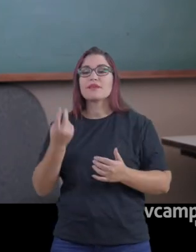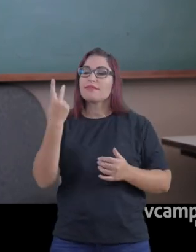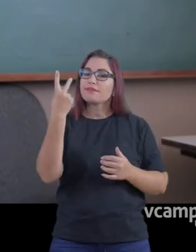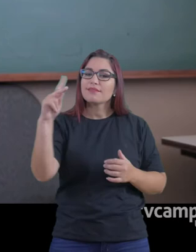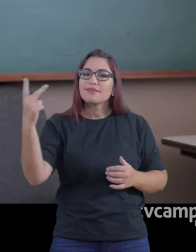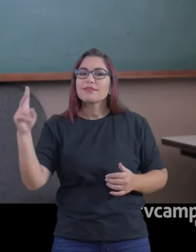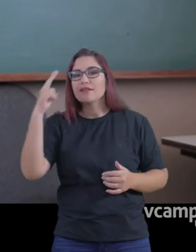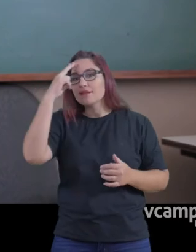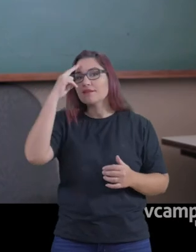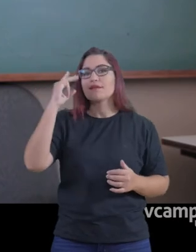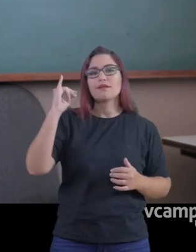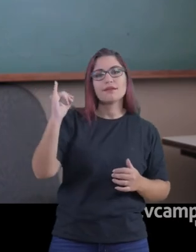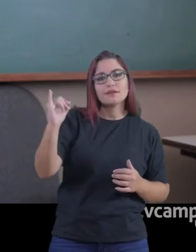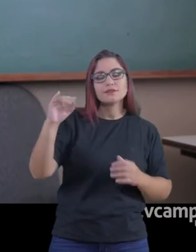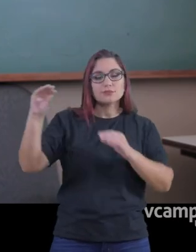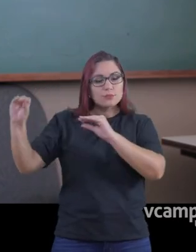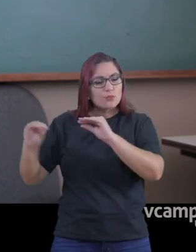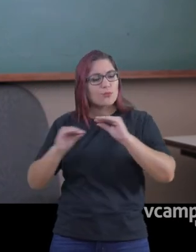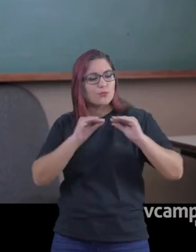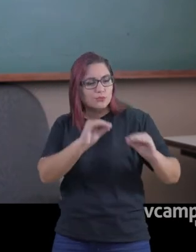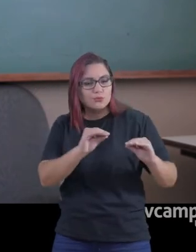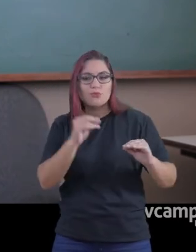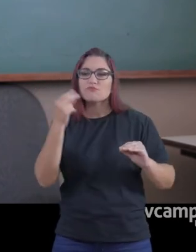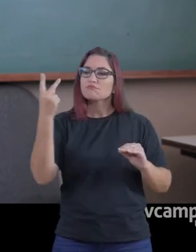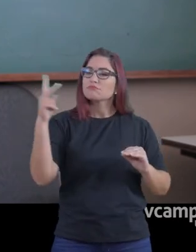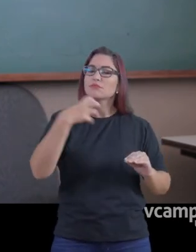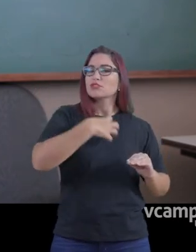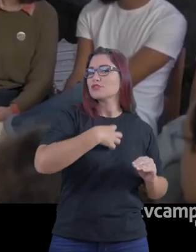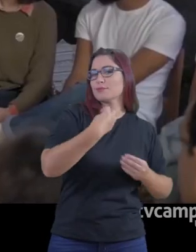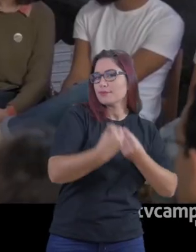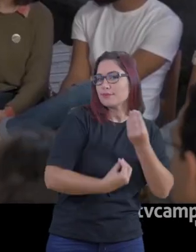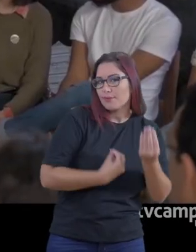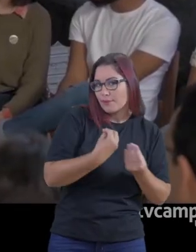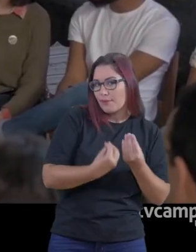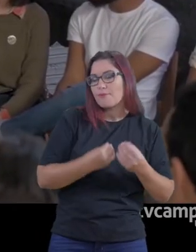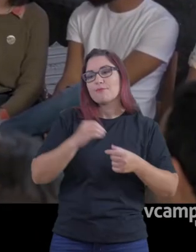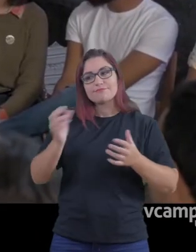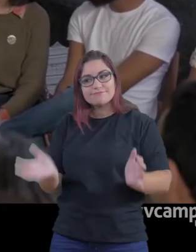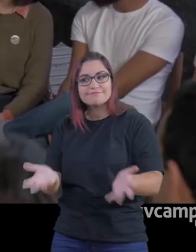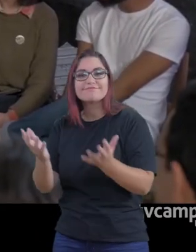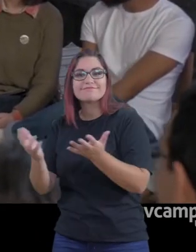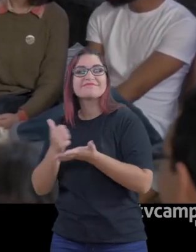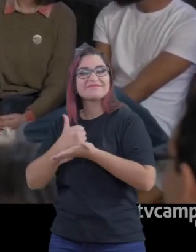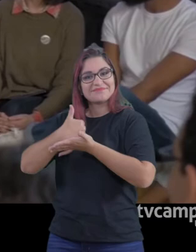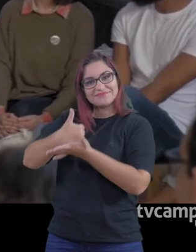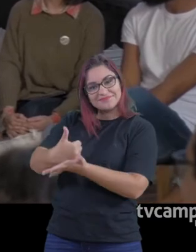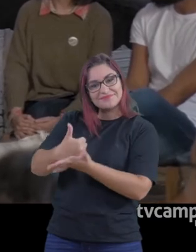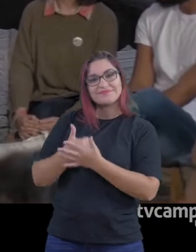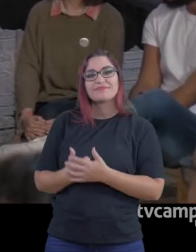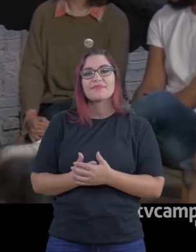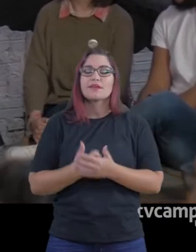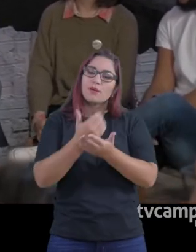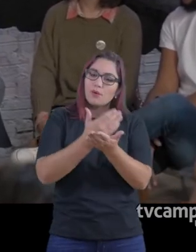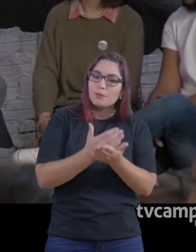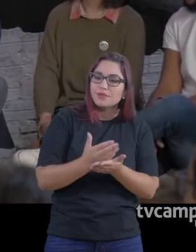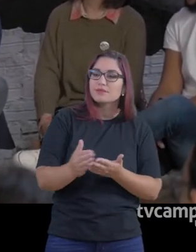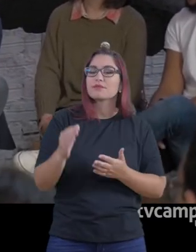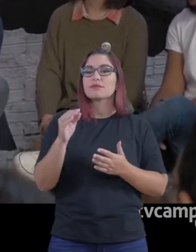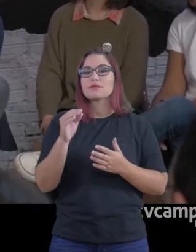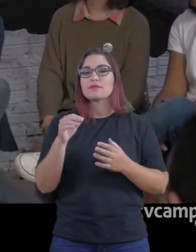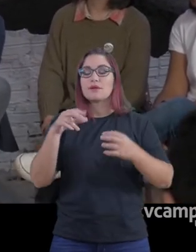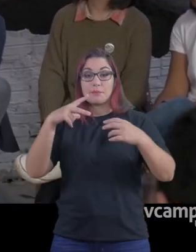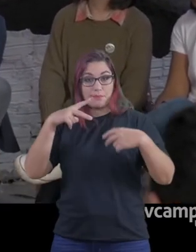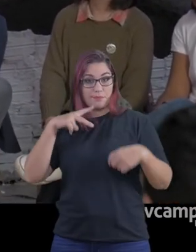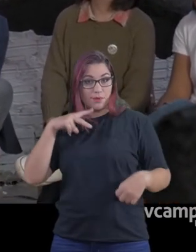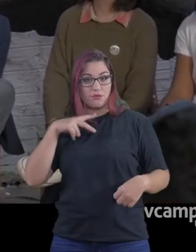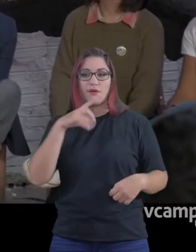migrante, e a gente começar com atendimentos individualizados e coletivos de migrantes e refugiados. E nós temos várias ações também